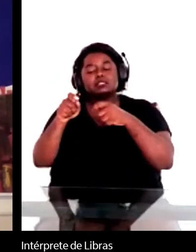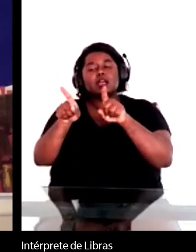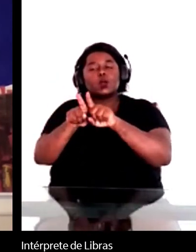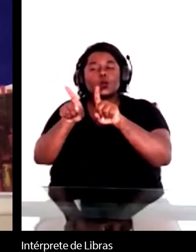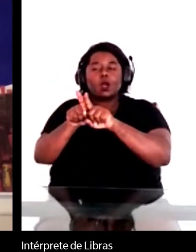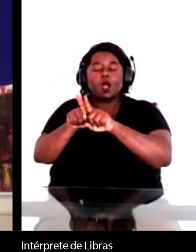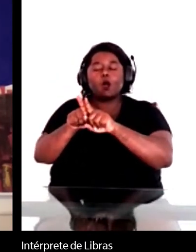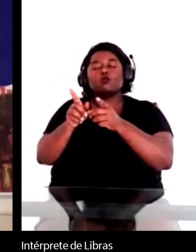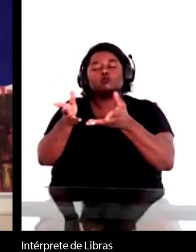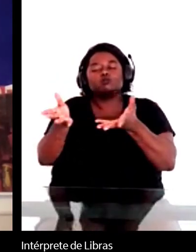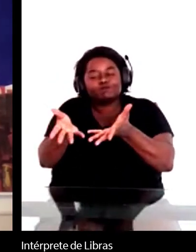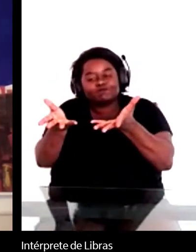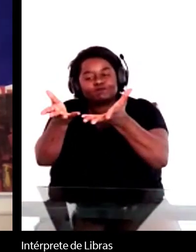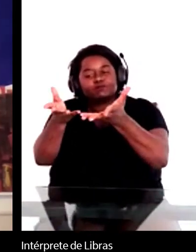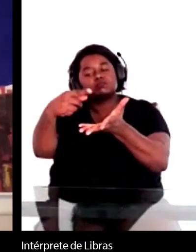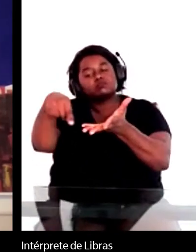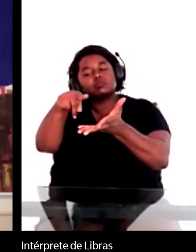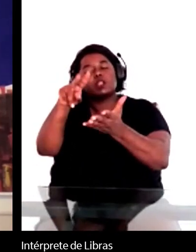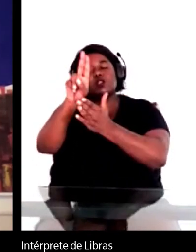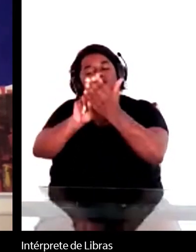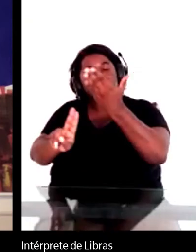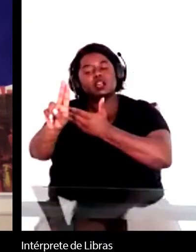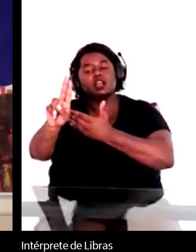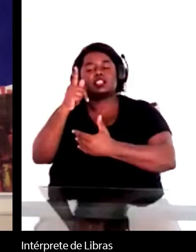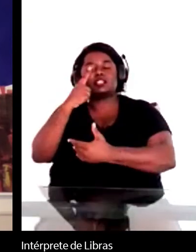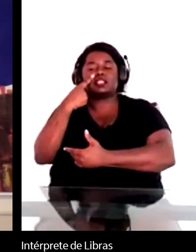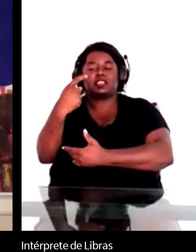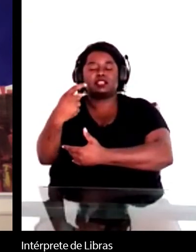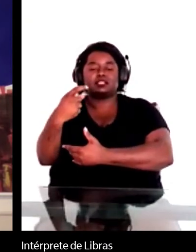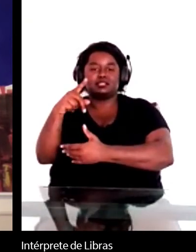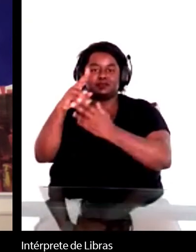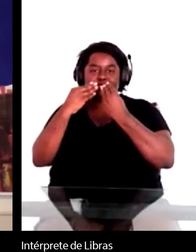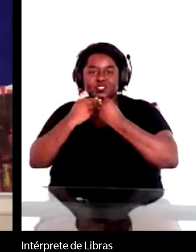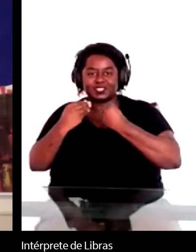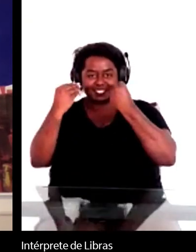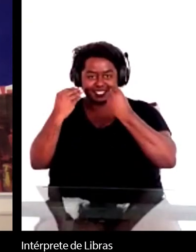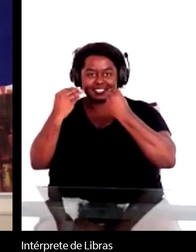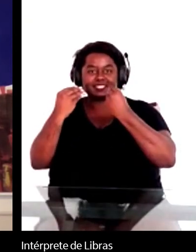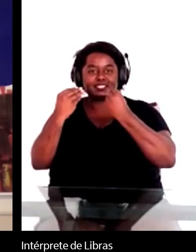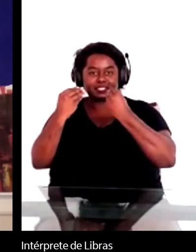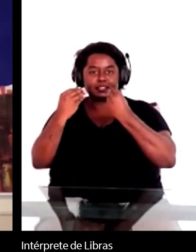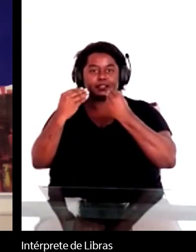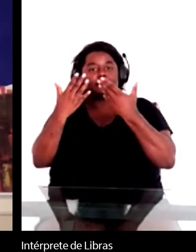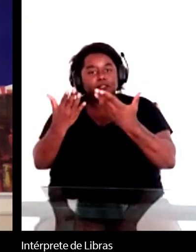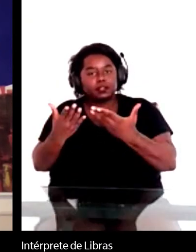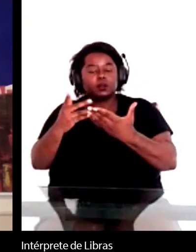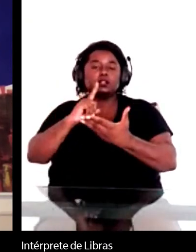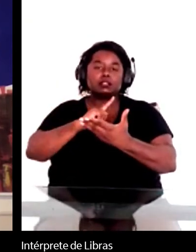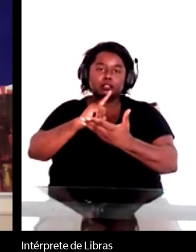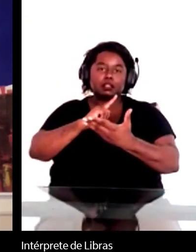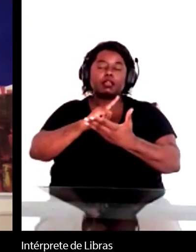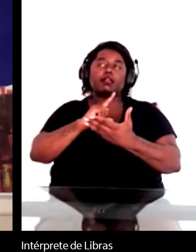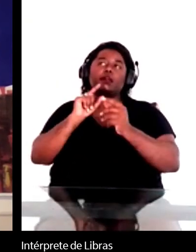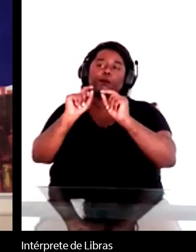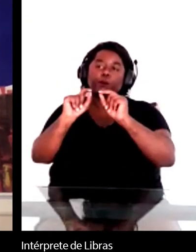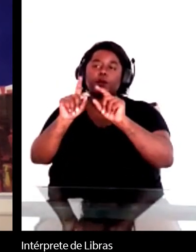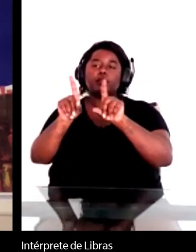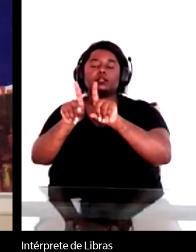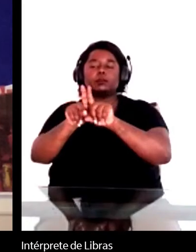Machado de Assis. Isso é uma questão principalmente de duas coisas de traduções, a disponibilidade de boas traduções